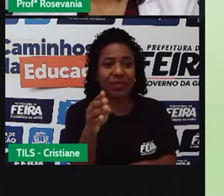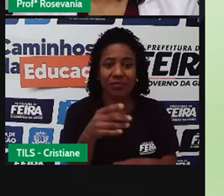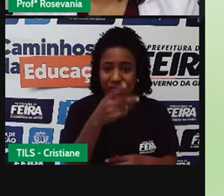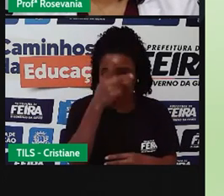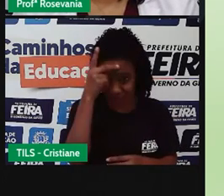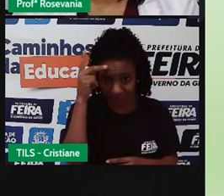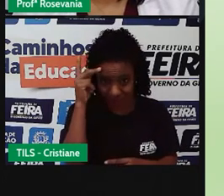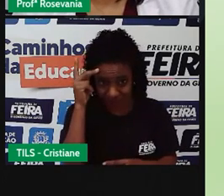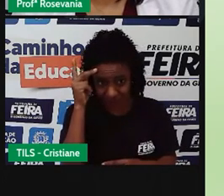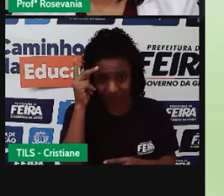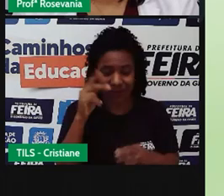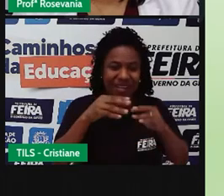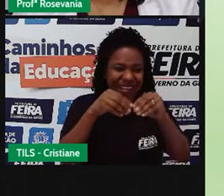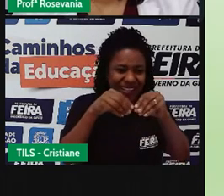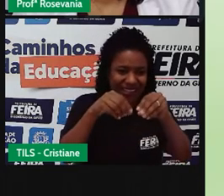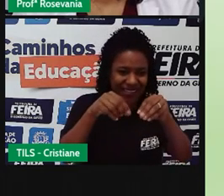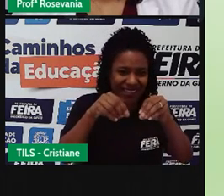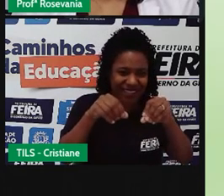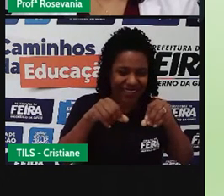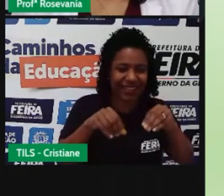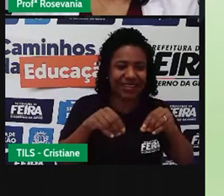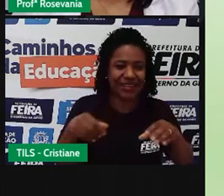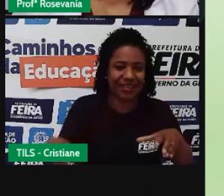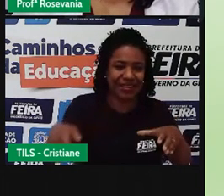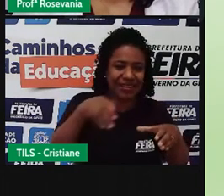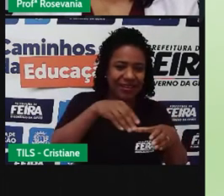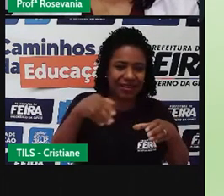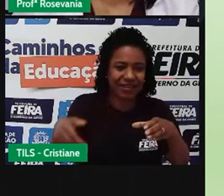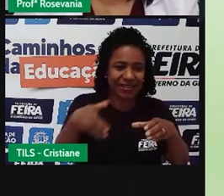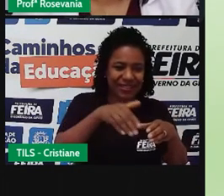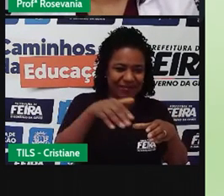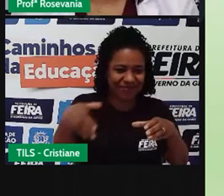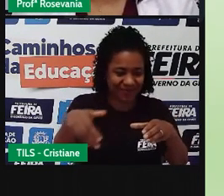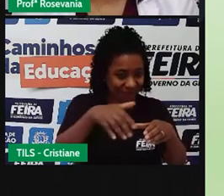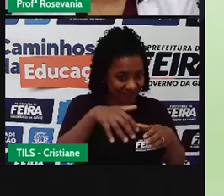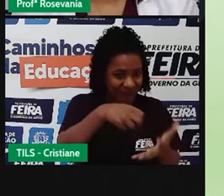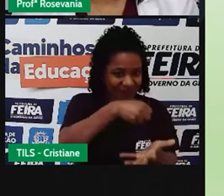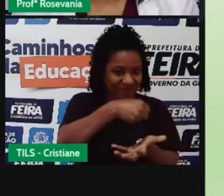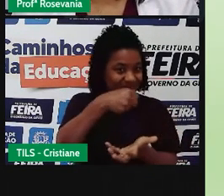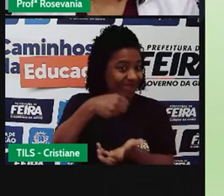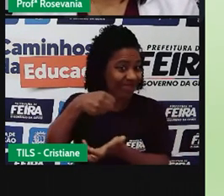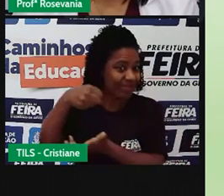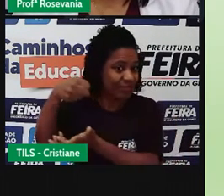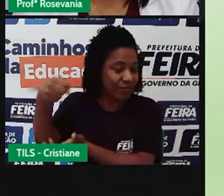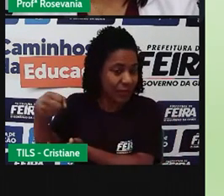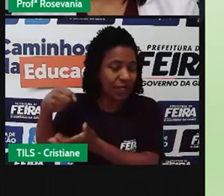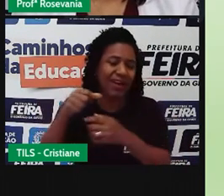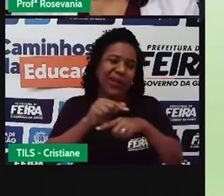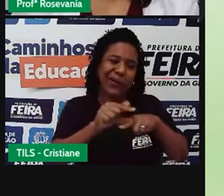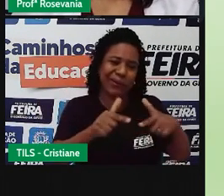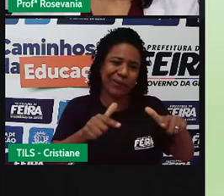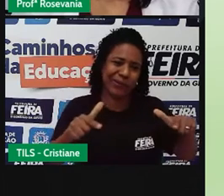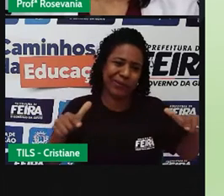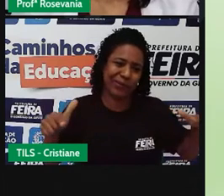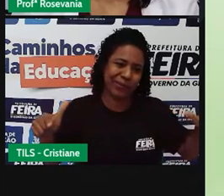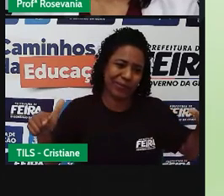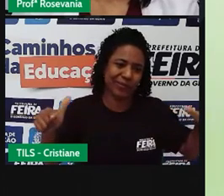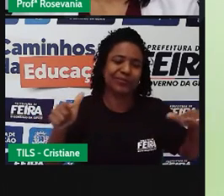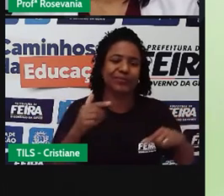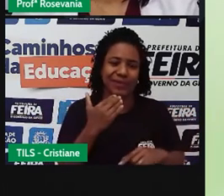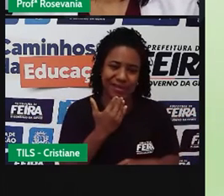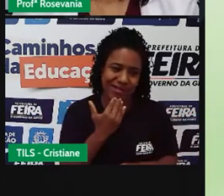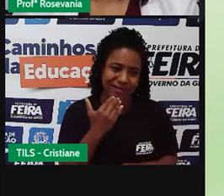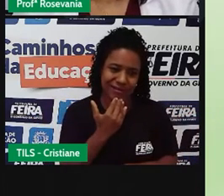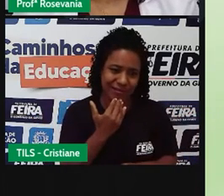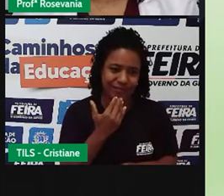carrega, né, parte da areia desses locais aí, o que acaba degradando ainda mais também, né, a região. Vamos lá?